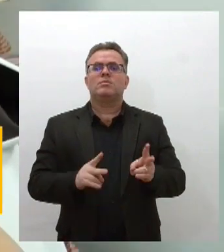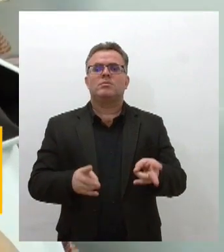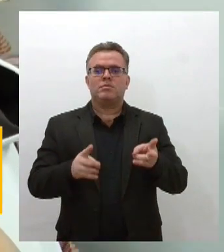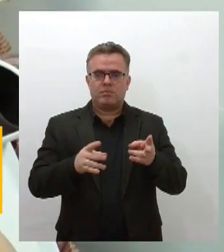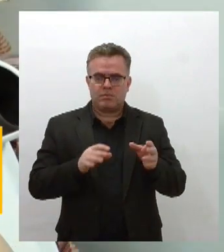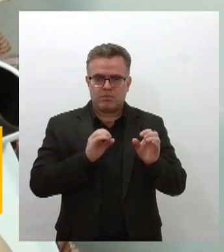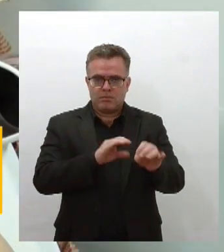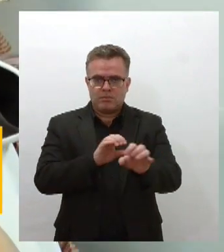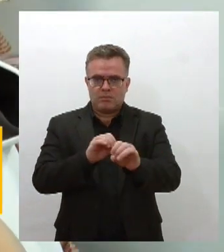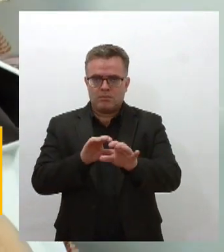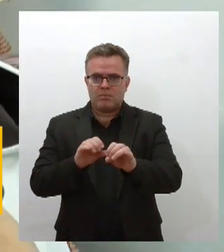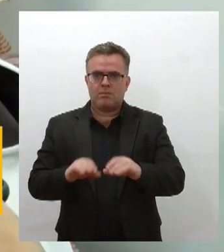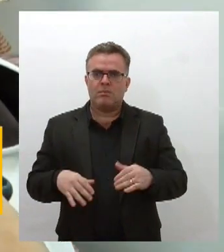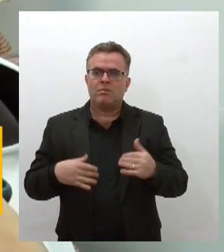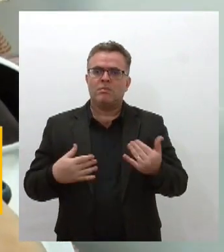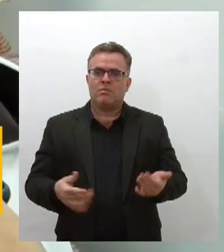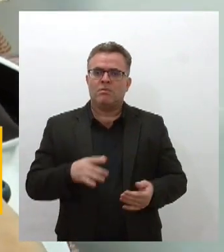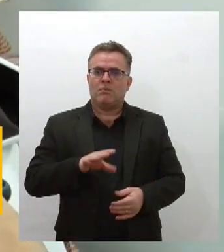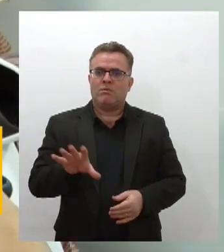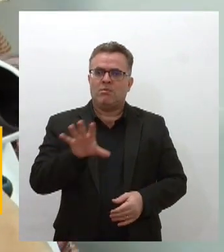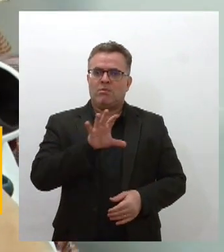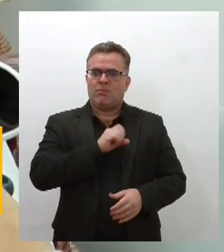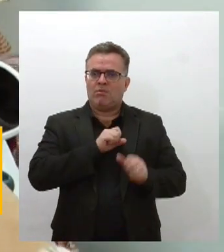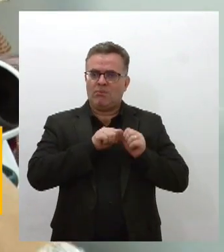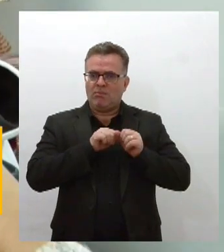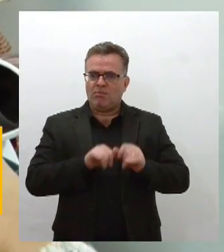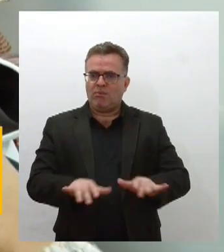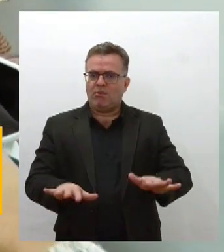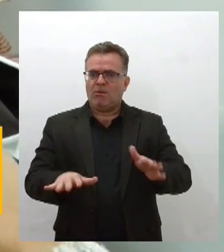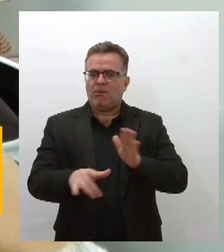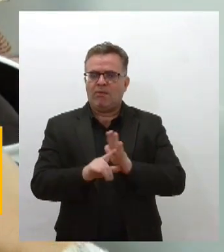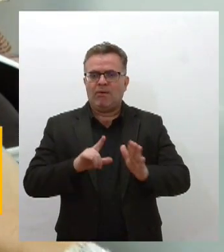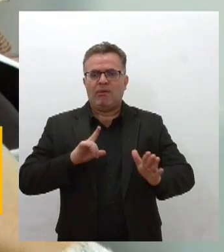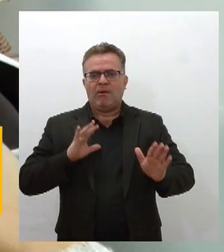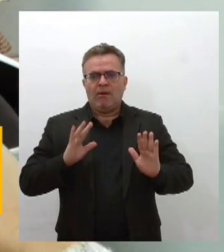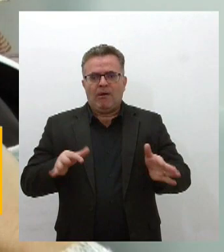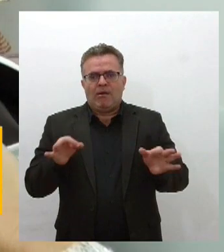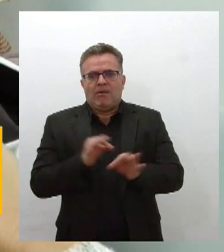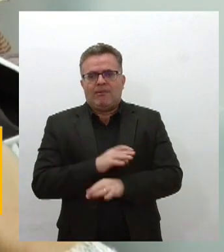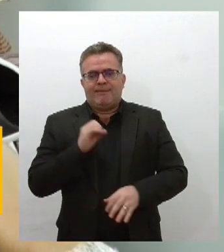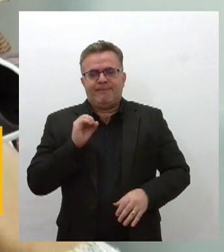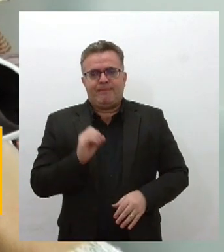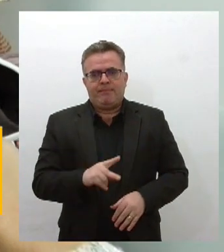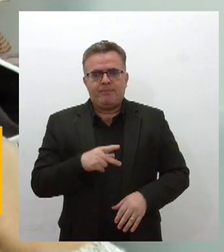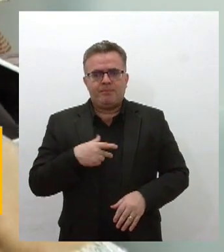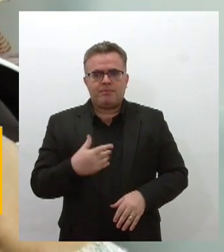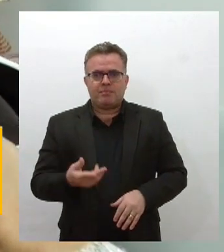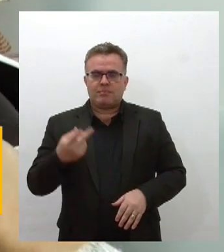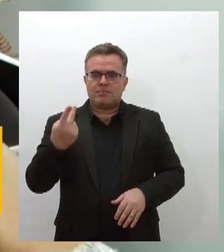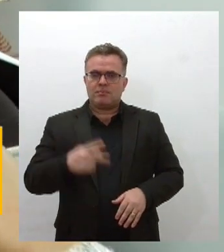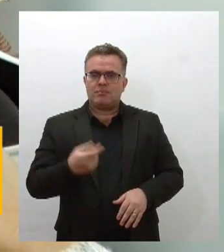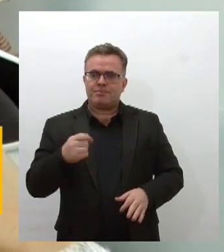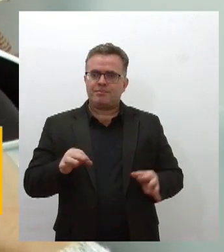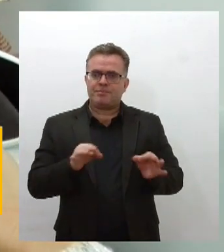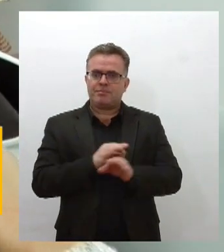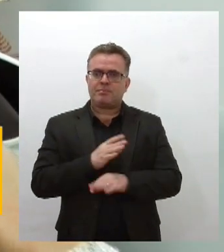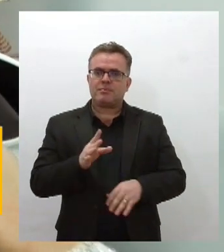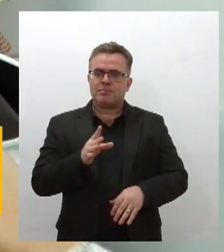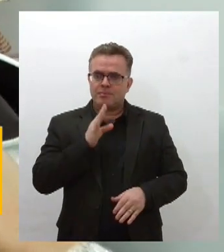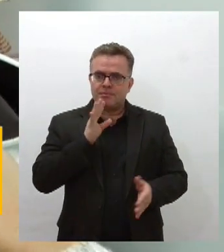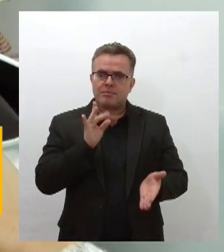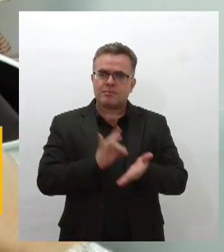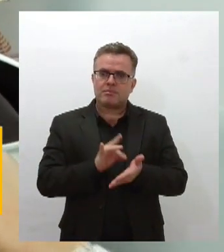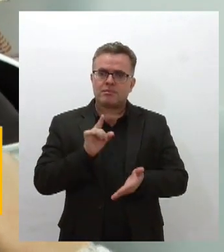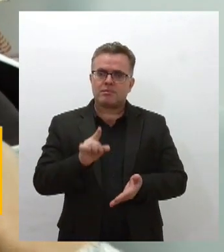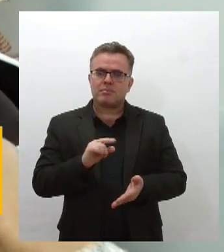servir ao povo de Deus foi a minha vocação desde o início e estar morando há tanto tempo em Sergipe conhecer a cultura a realidade me traz